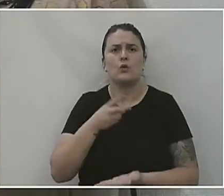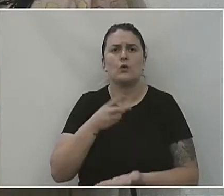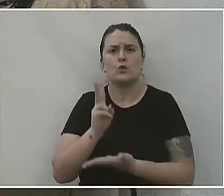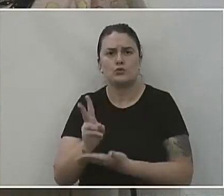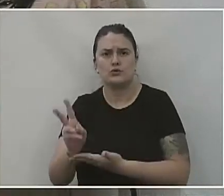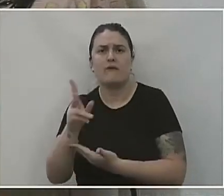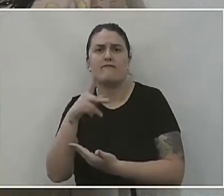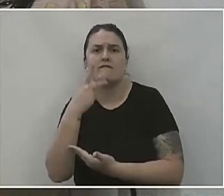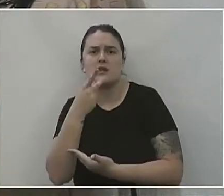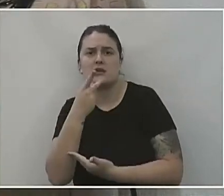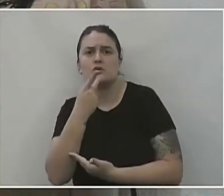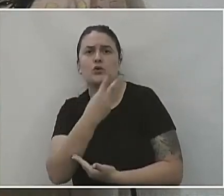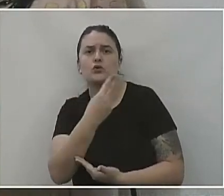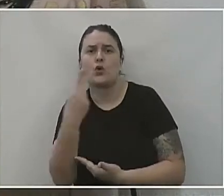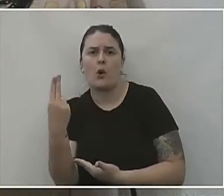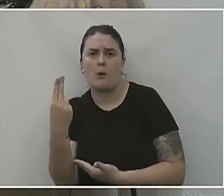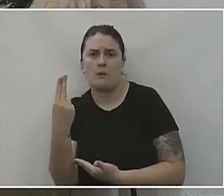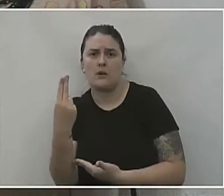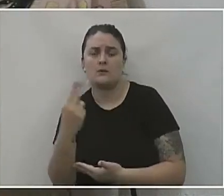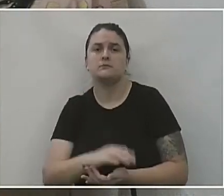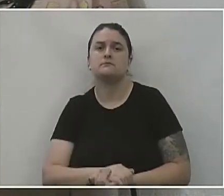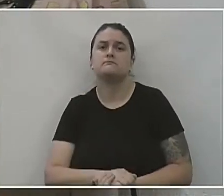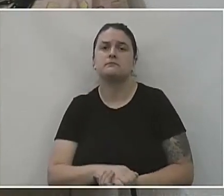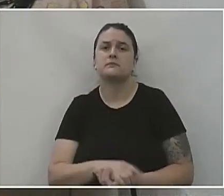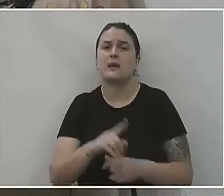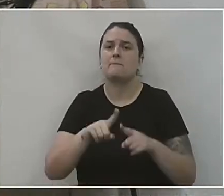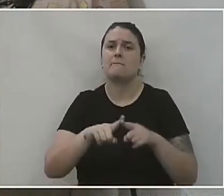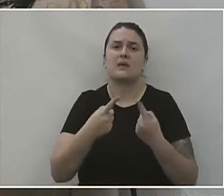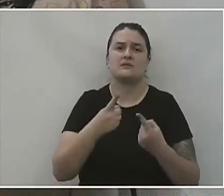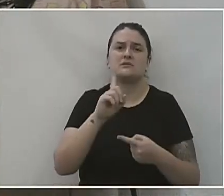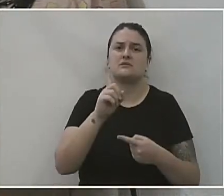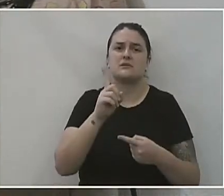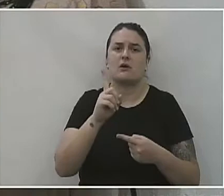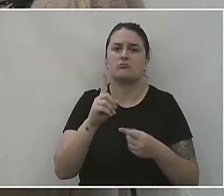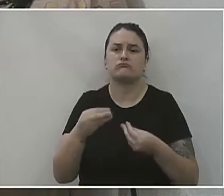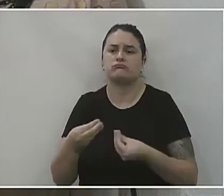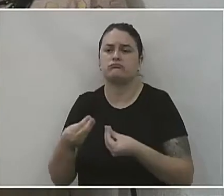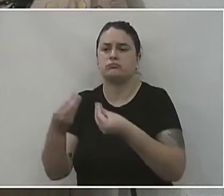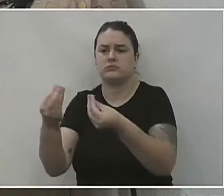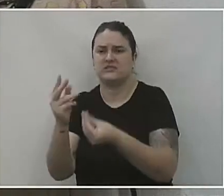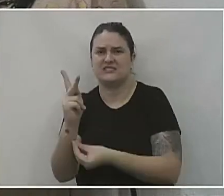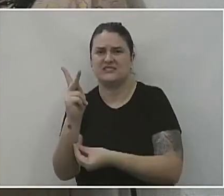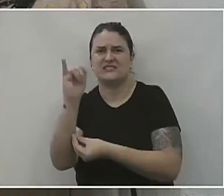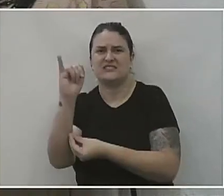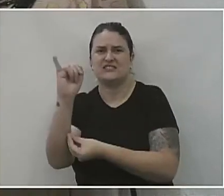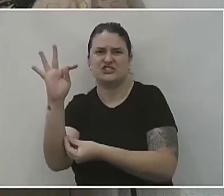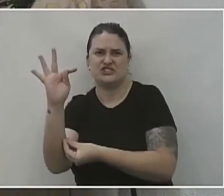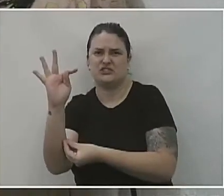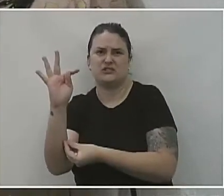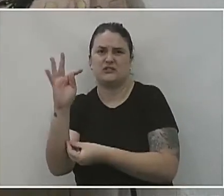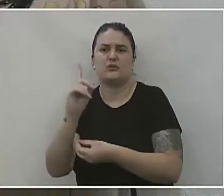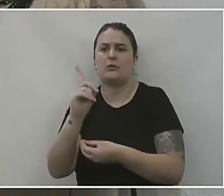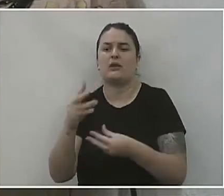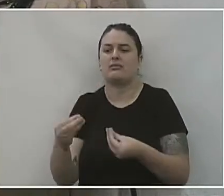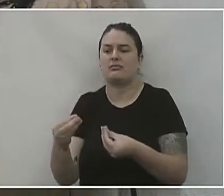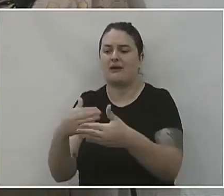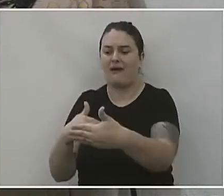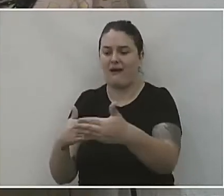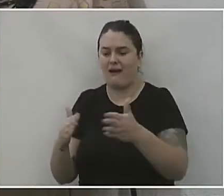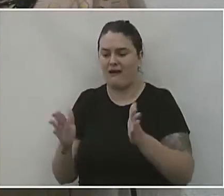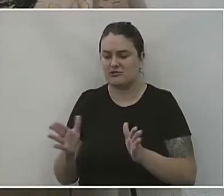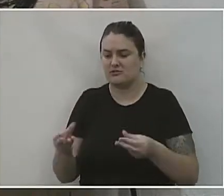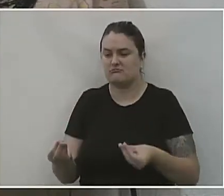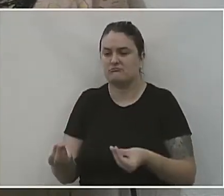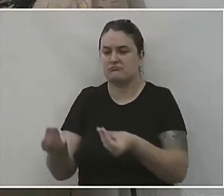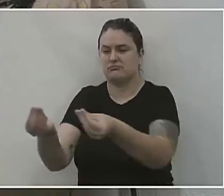memorando do ano passado que é da gestão passada, mas a gente não disponibiliza o kit, não é como se entregasse uma caixinha